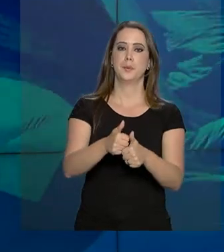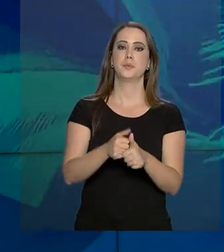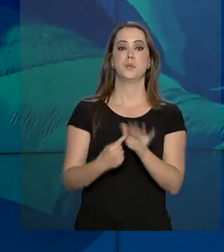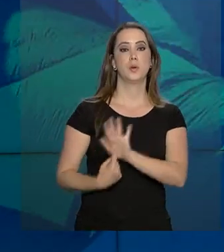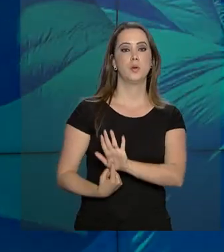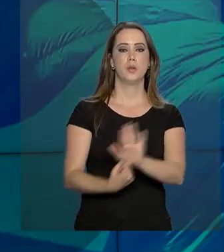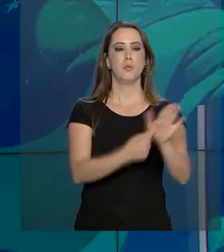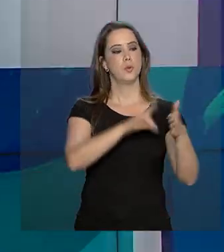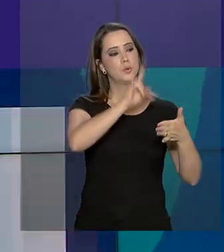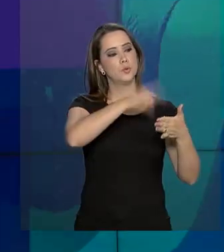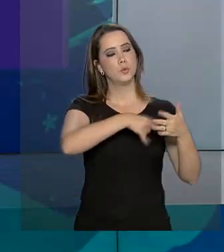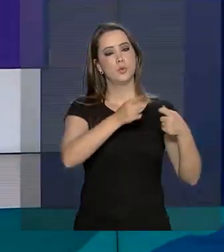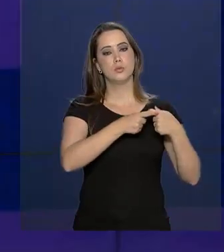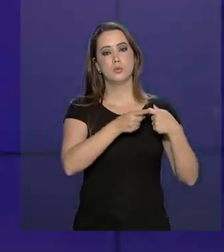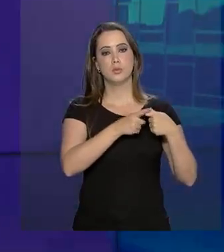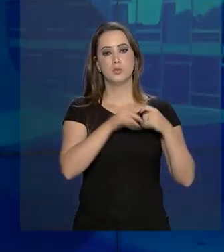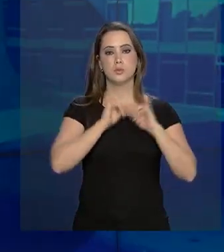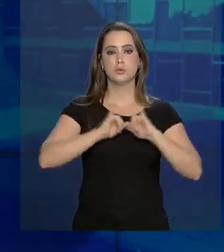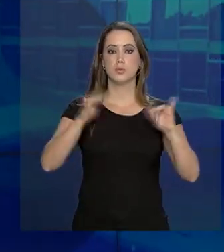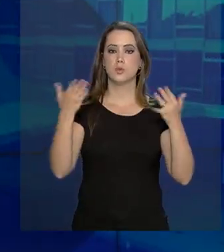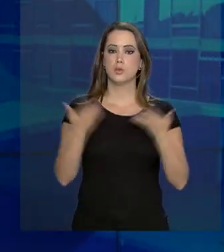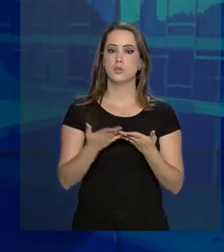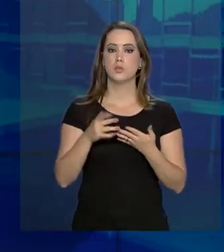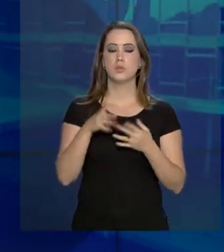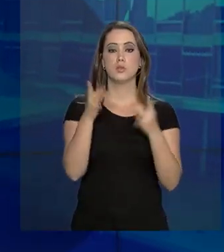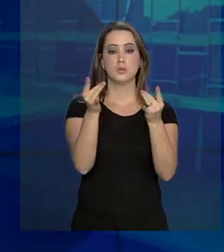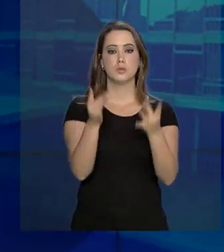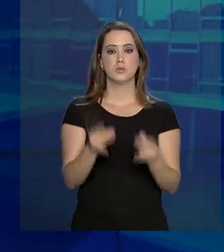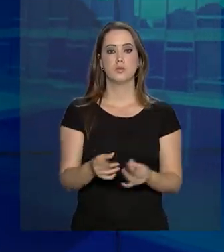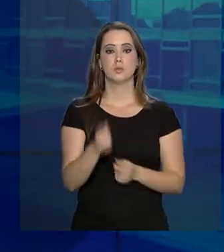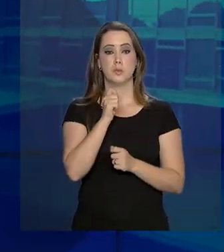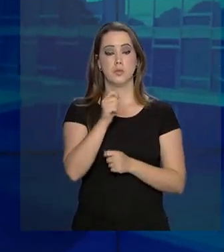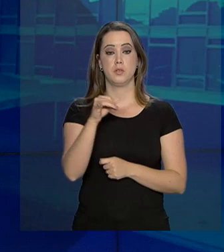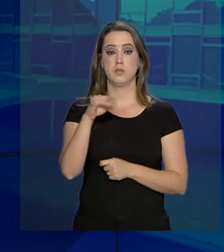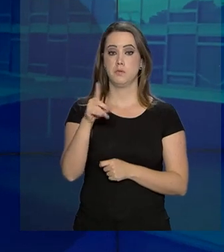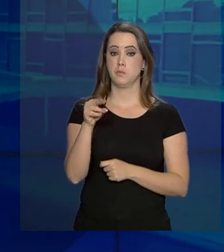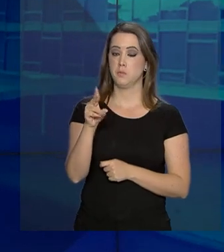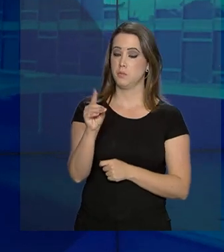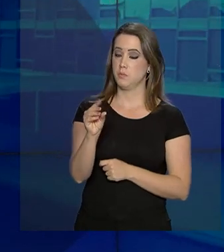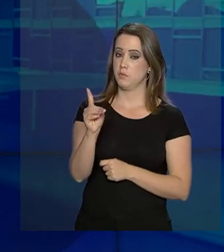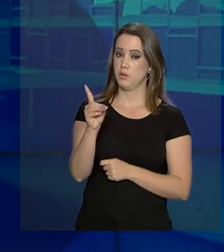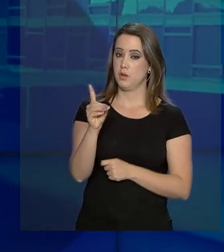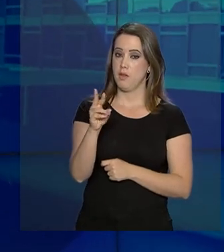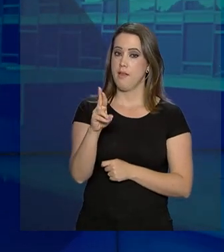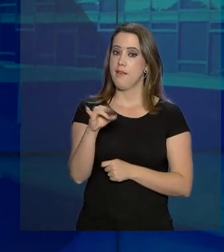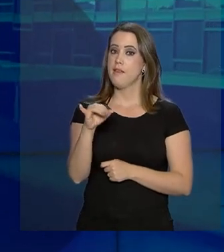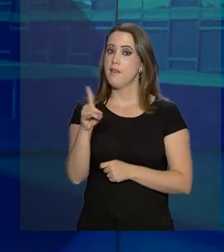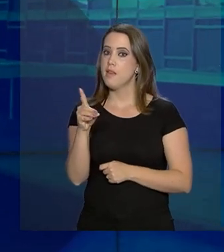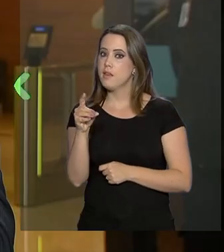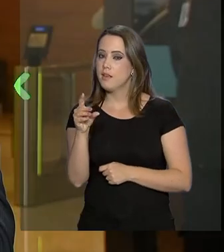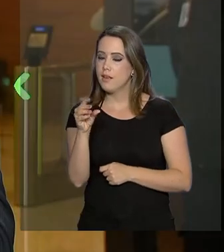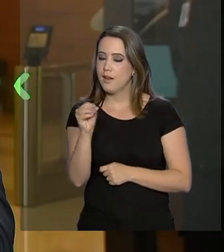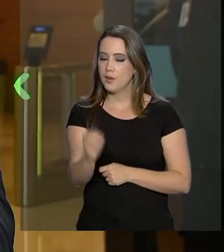mostra o boletim médico divulgado hoje. Quem tem os detalhes é o repórter Ricardo Ferraz.